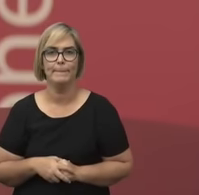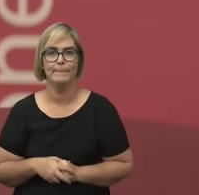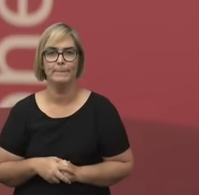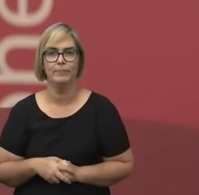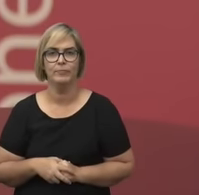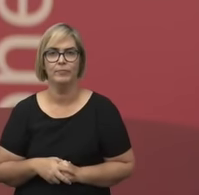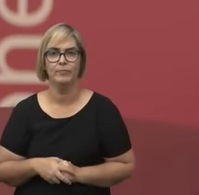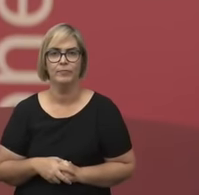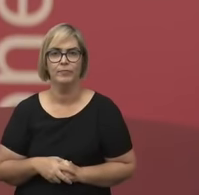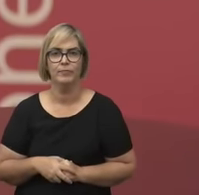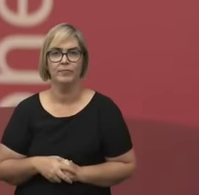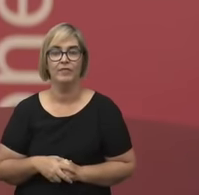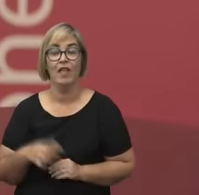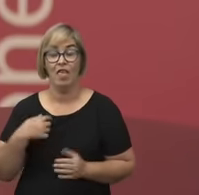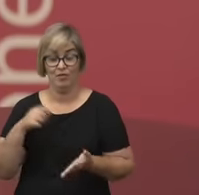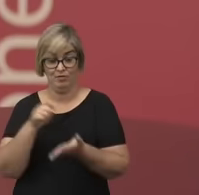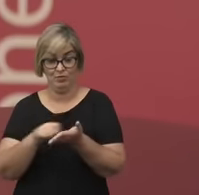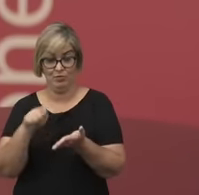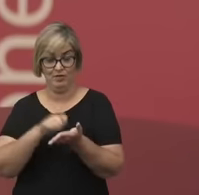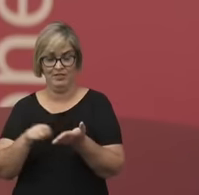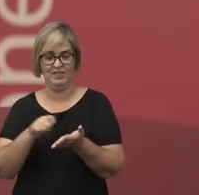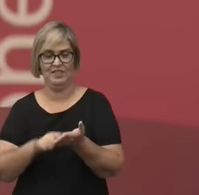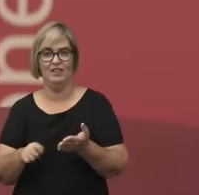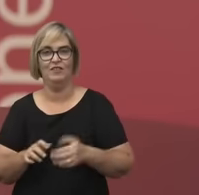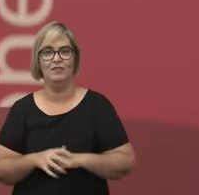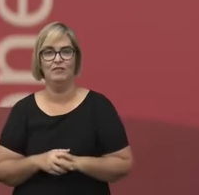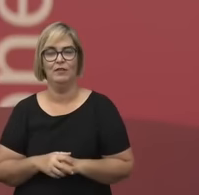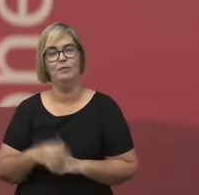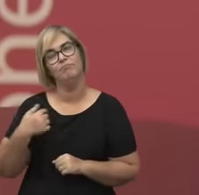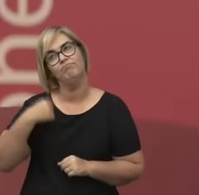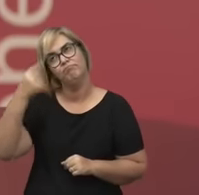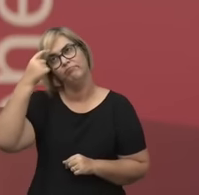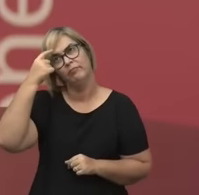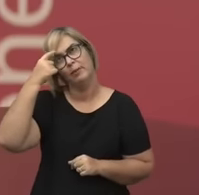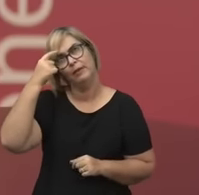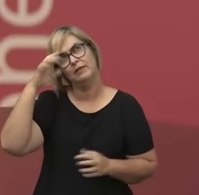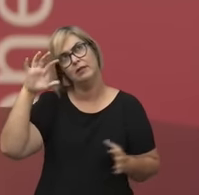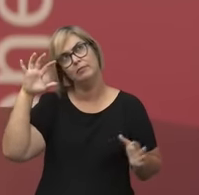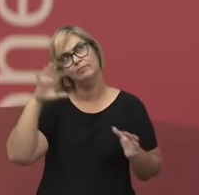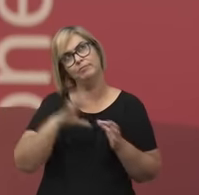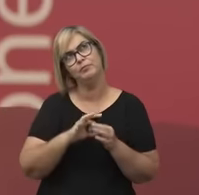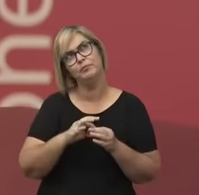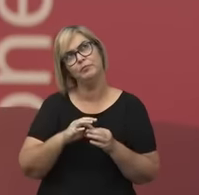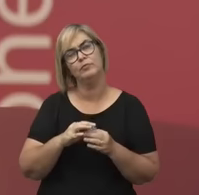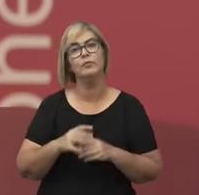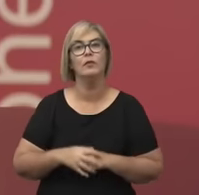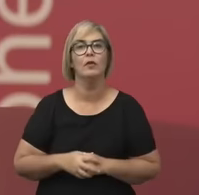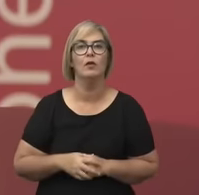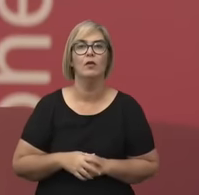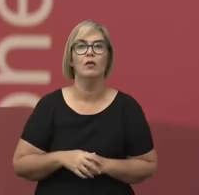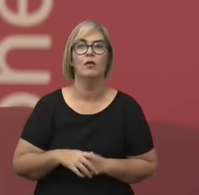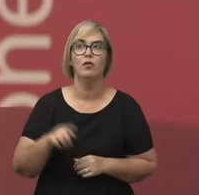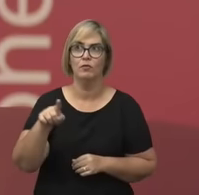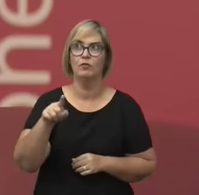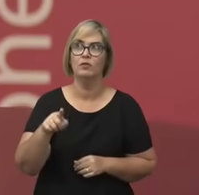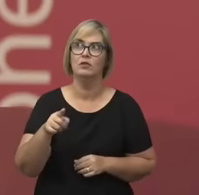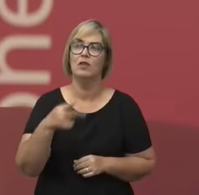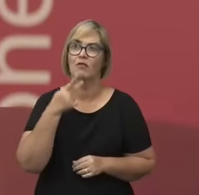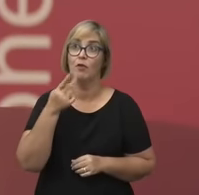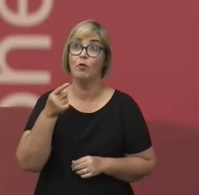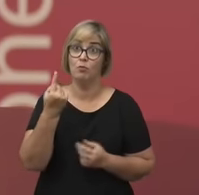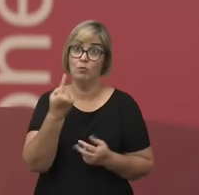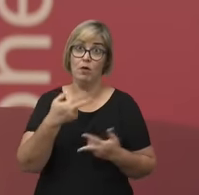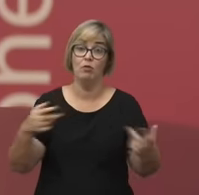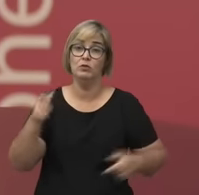Estou anotando aqui para pensar junto com você, você trouxe uma questão bastante interessante,